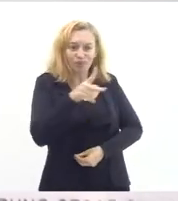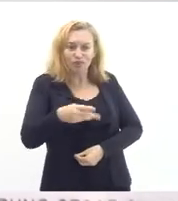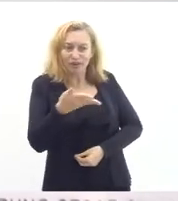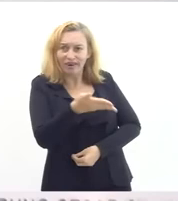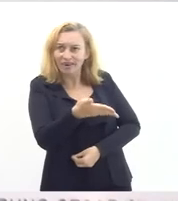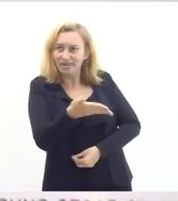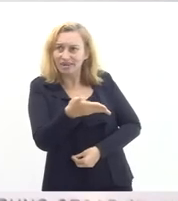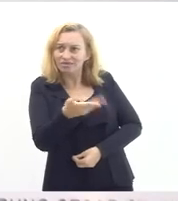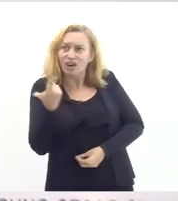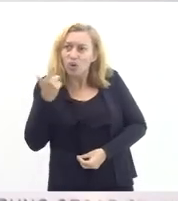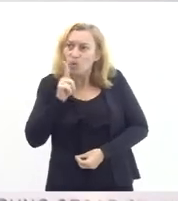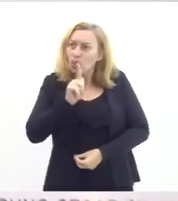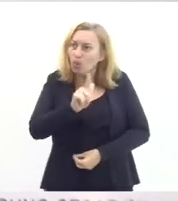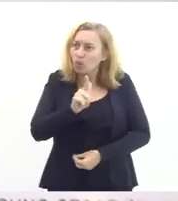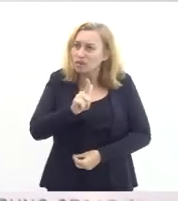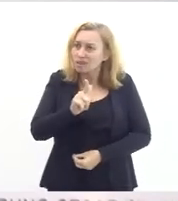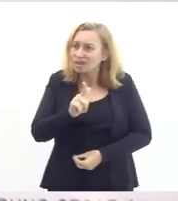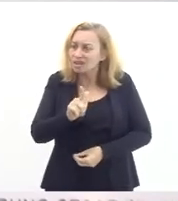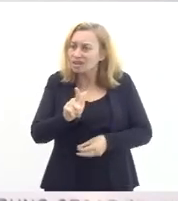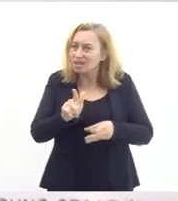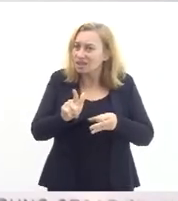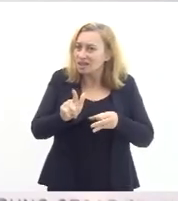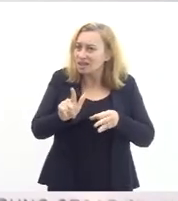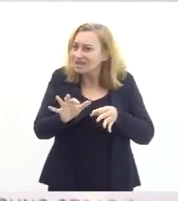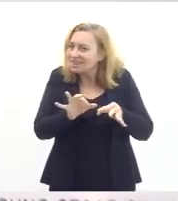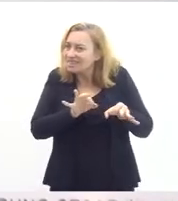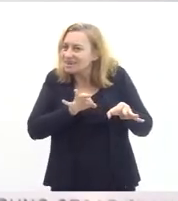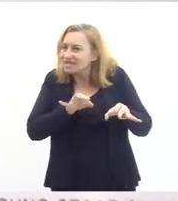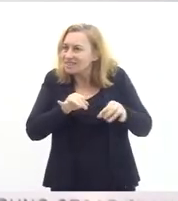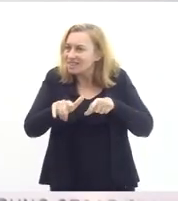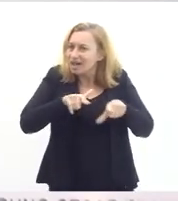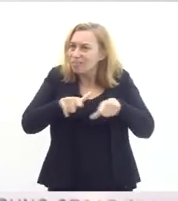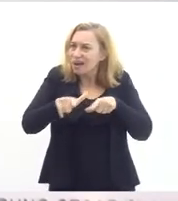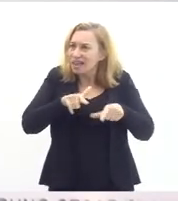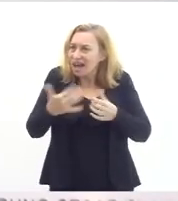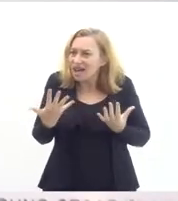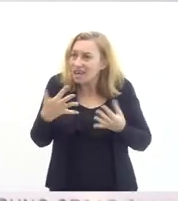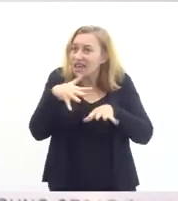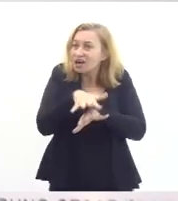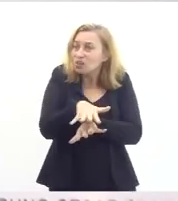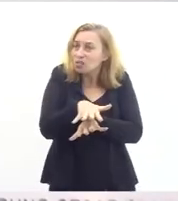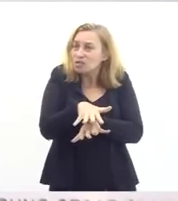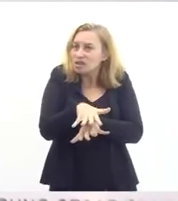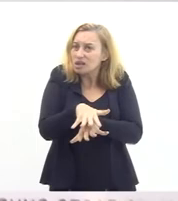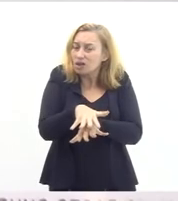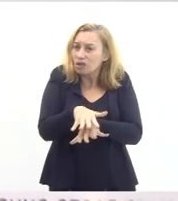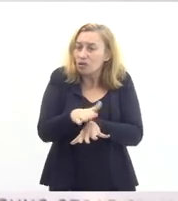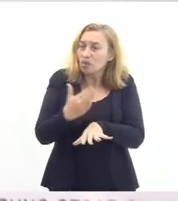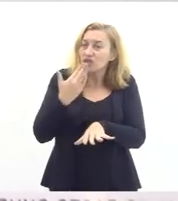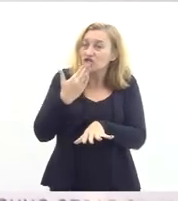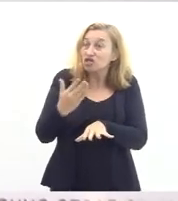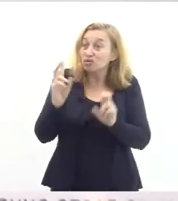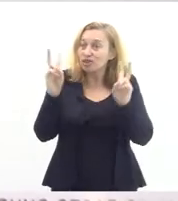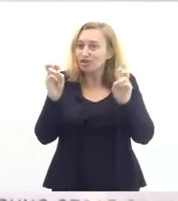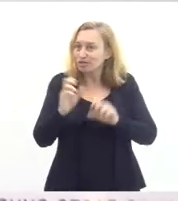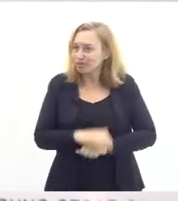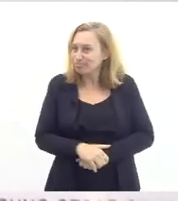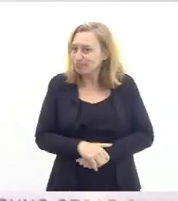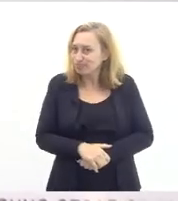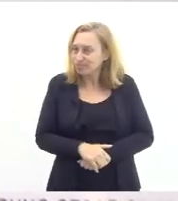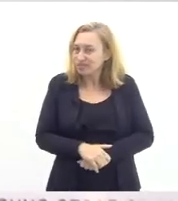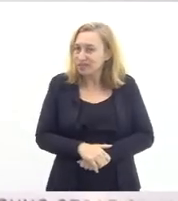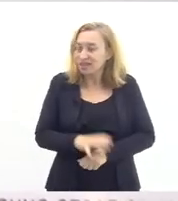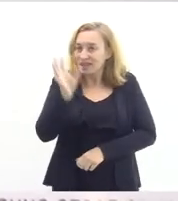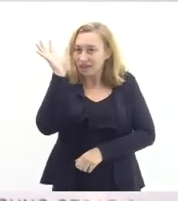vai conseguir trabalhar em algum nível de inclusão com esse tipo de questão as soluções que estão